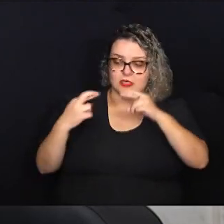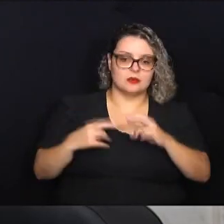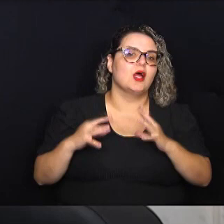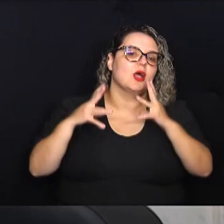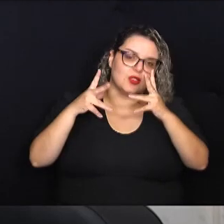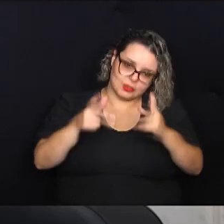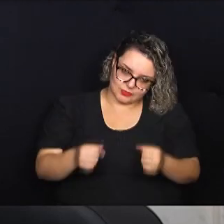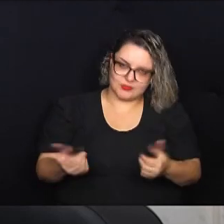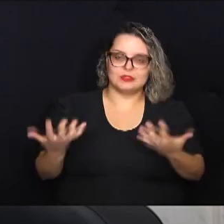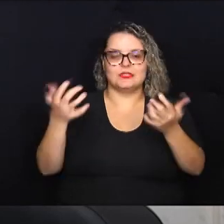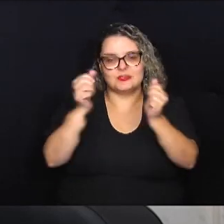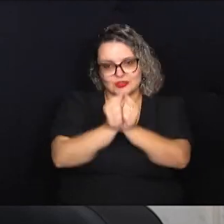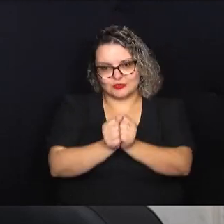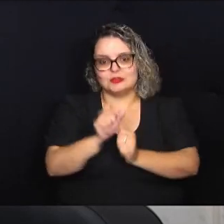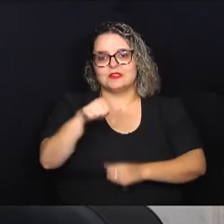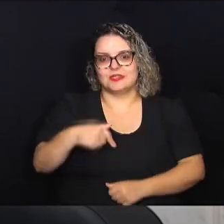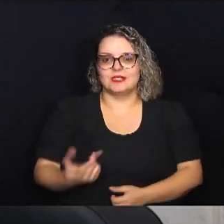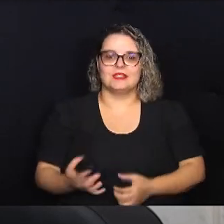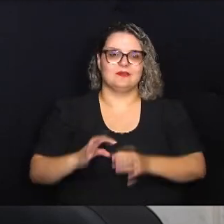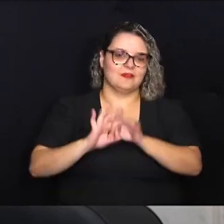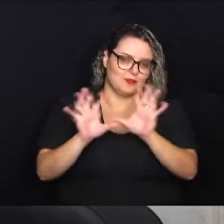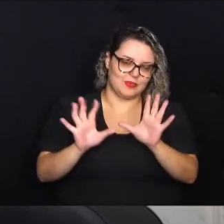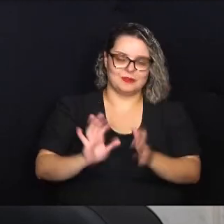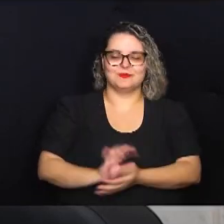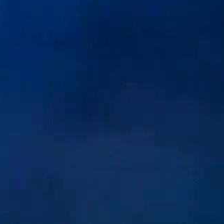integradas que a ferramenta vai permitir.